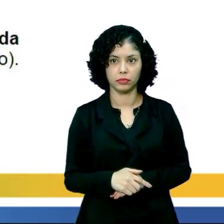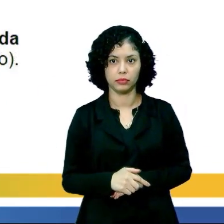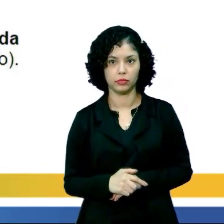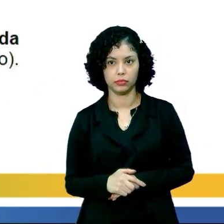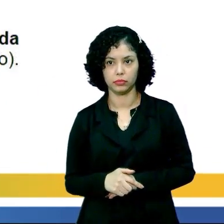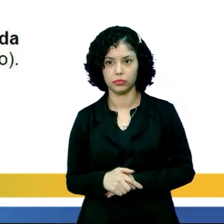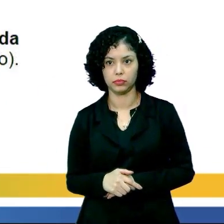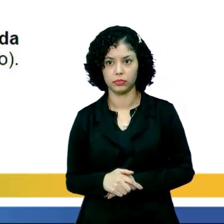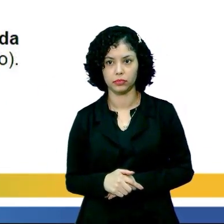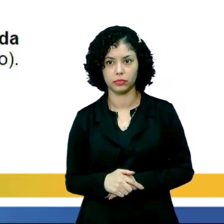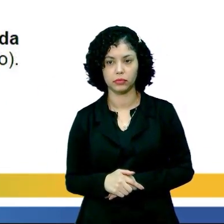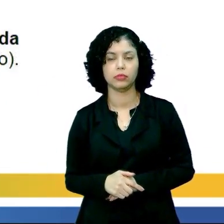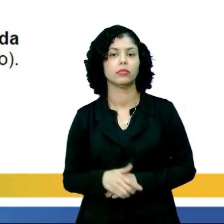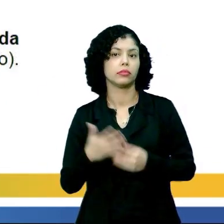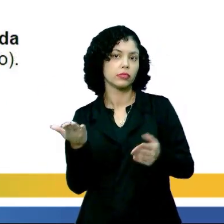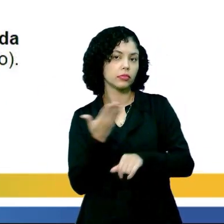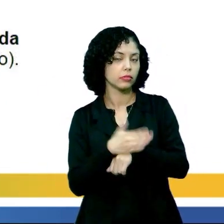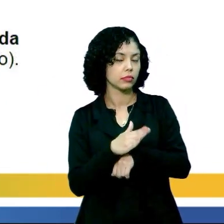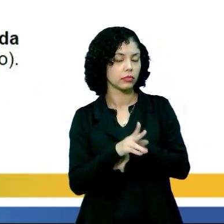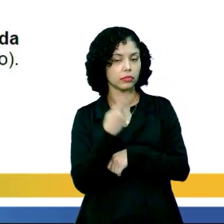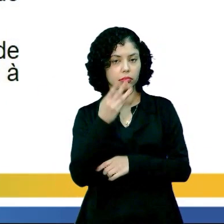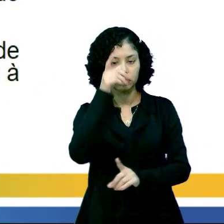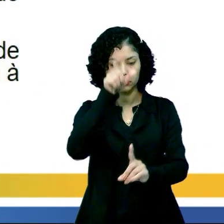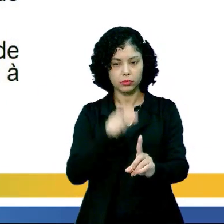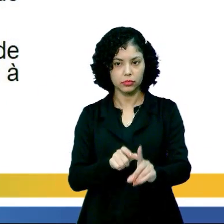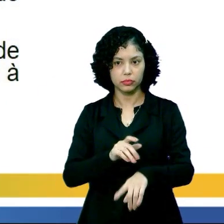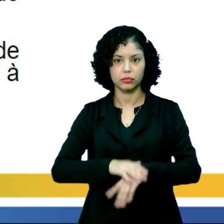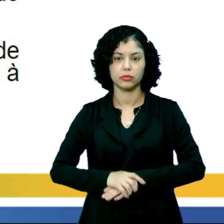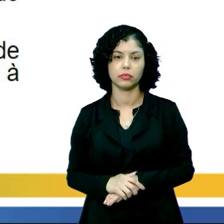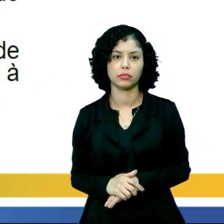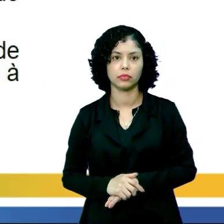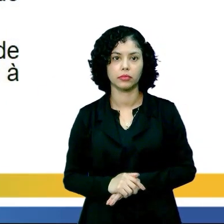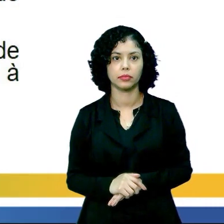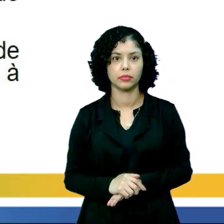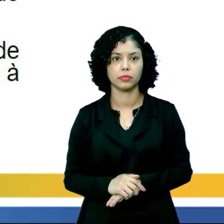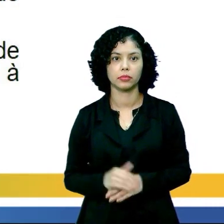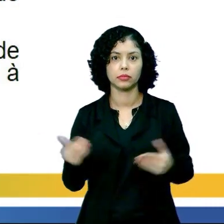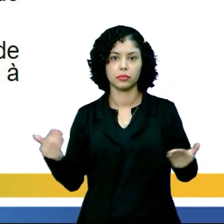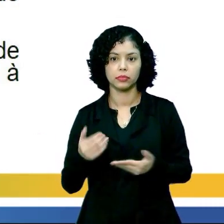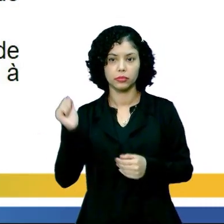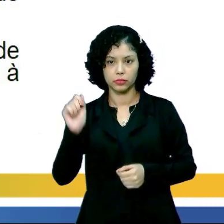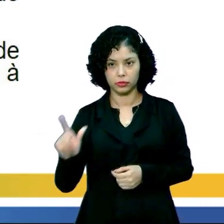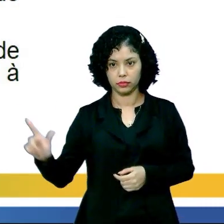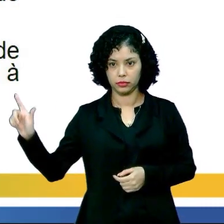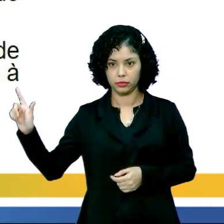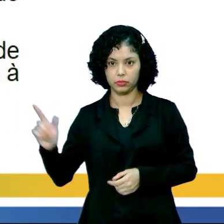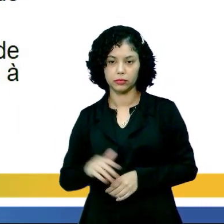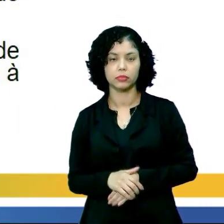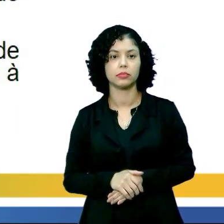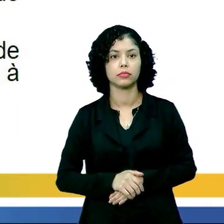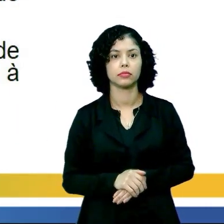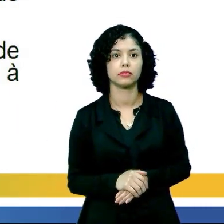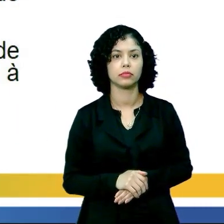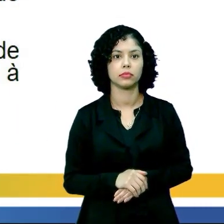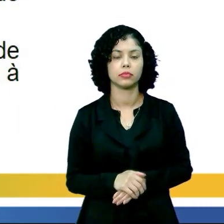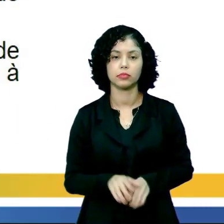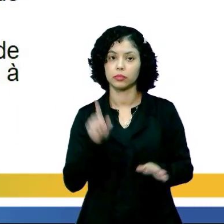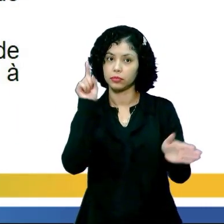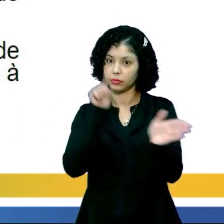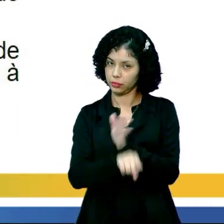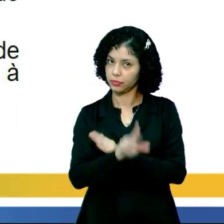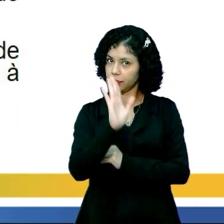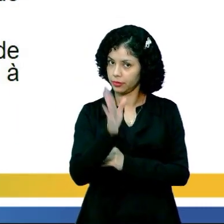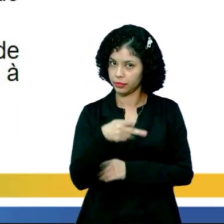mexendo uma panela. É dessa prática que ele está se referindo. Vamos às alternativas. Aliás, vamos para o